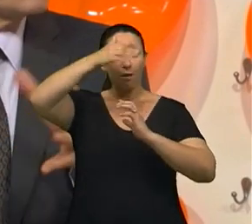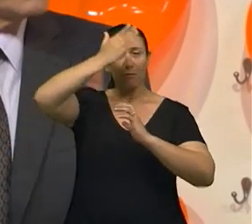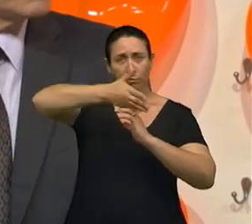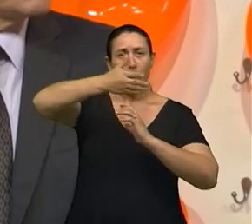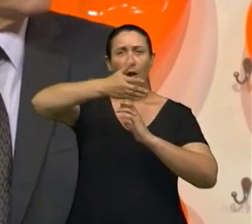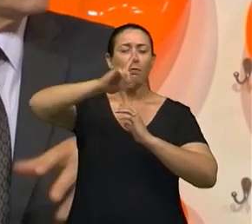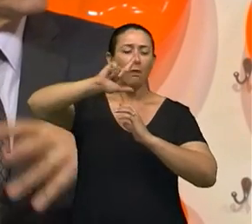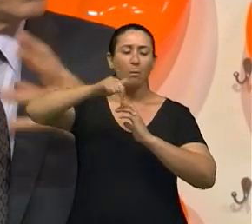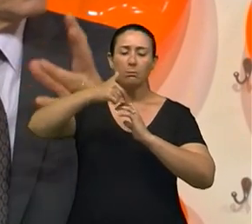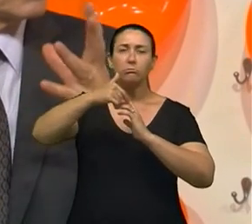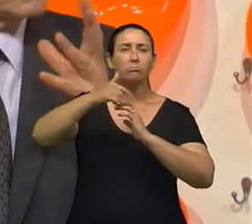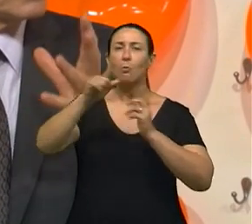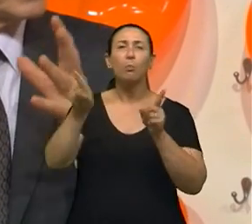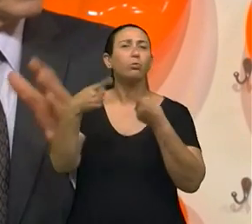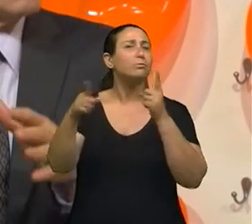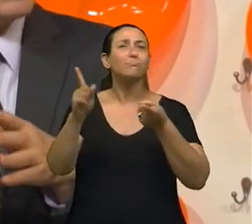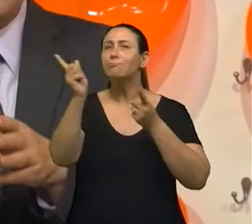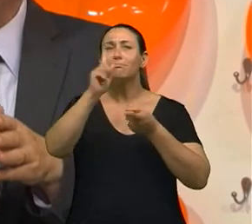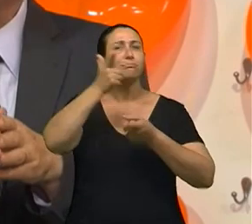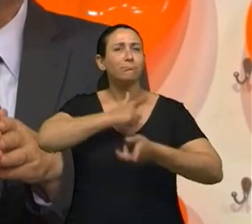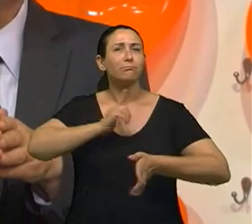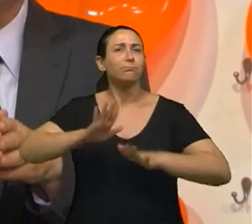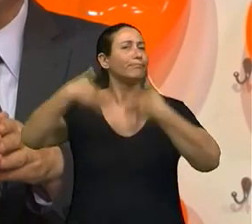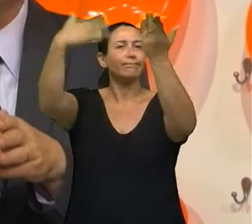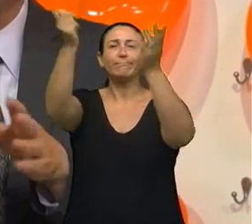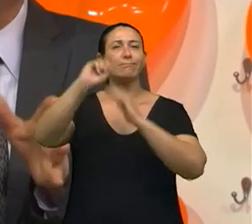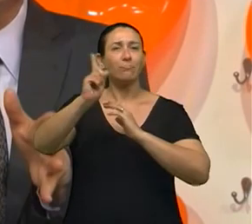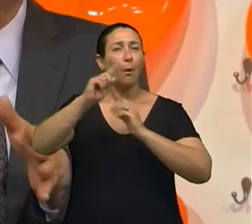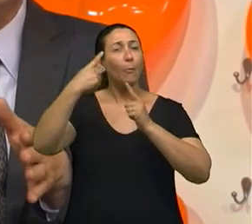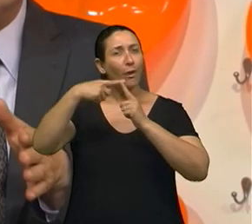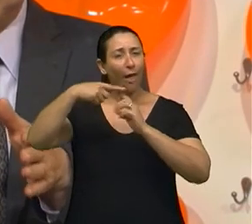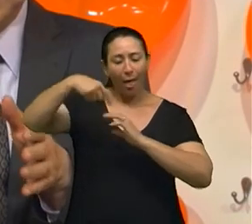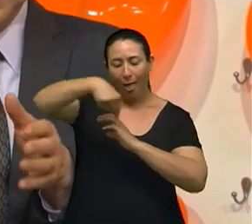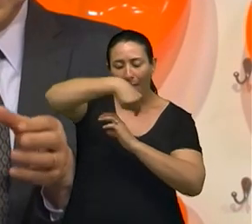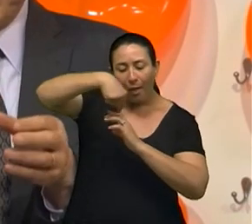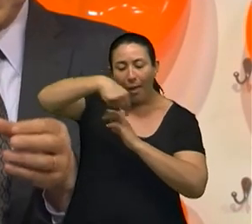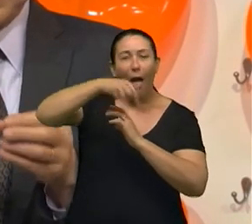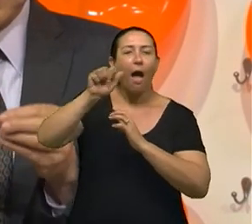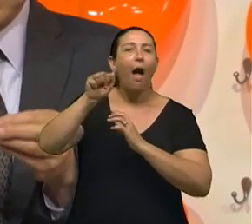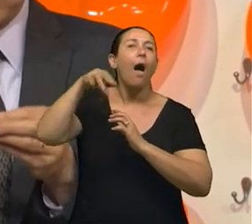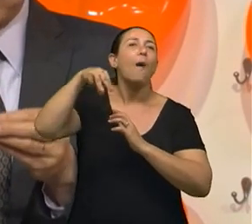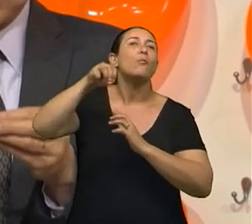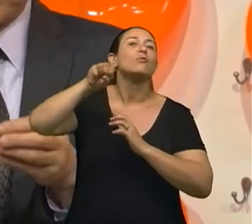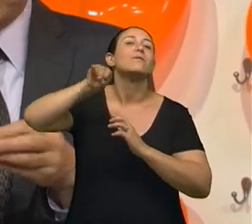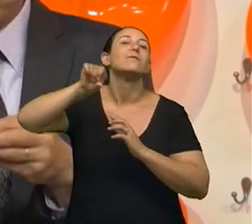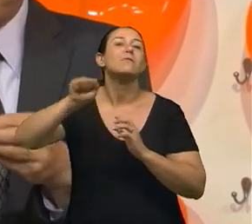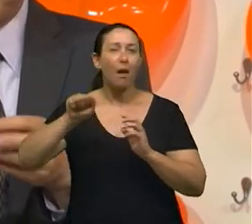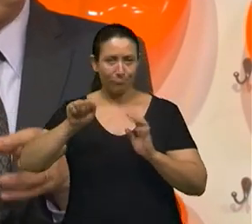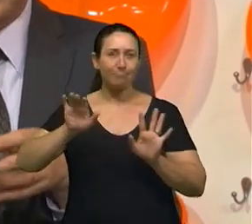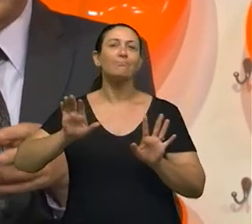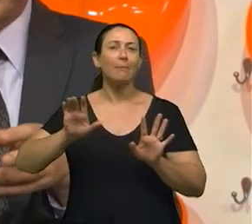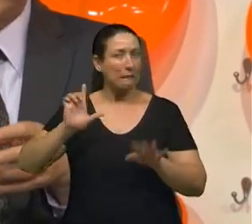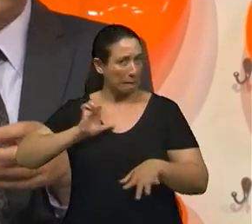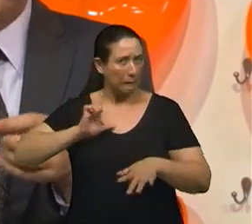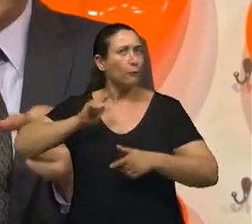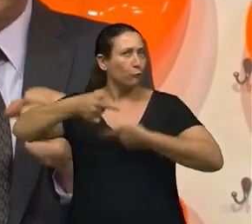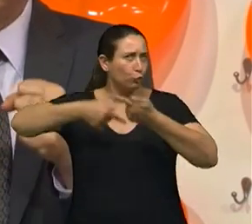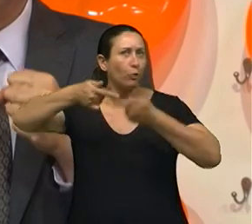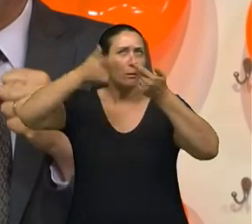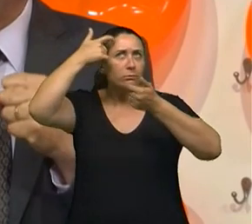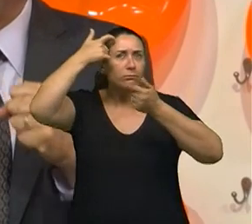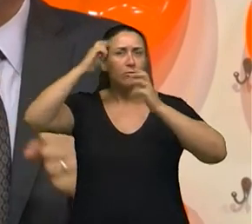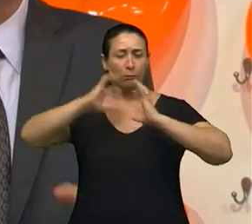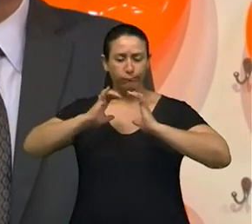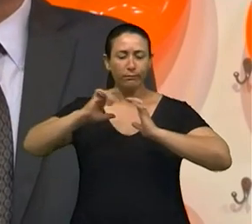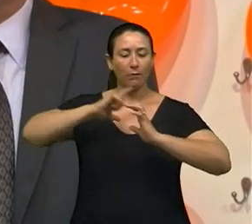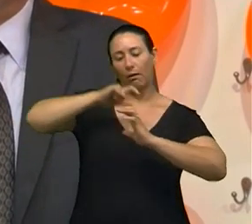depois não produz mais música, não consegue mais produzir música, que se chama amusia. Mas existe, então, esse funcionamento cerebral que faz